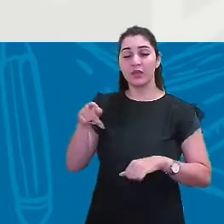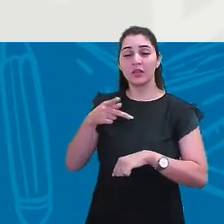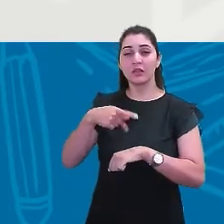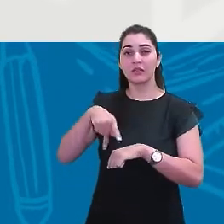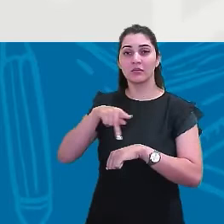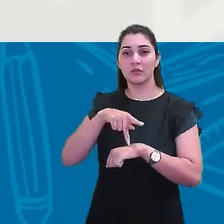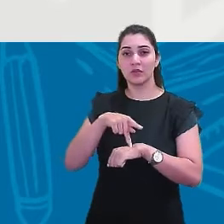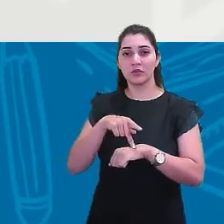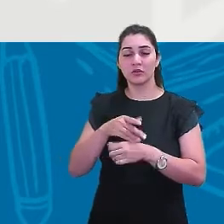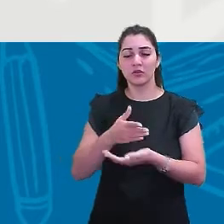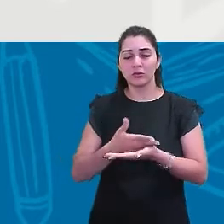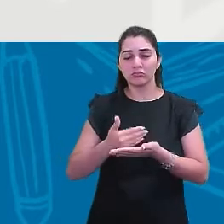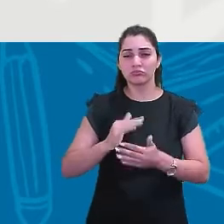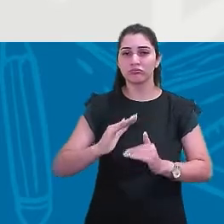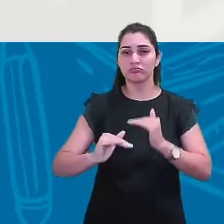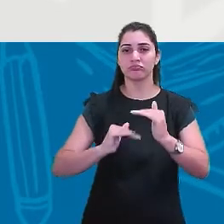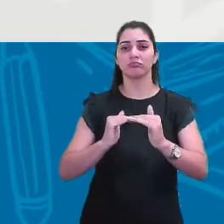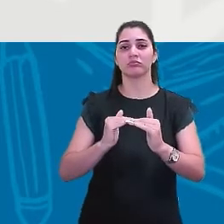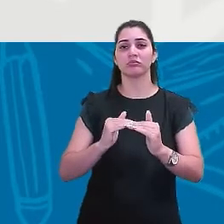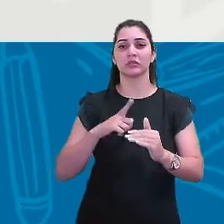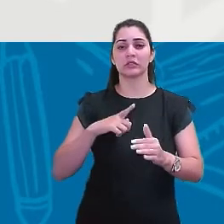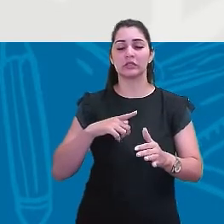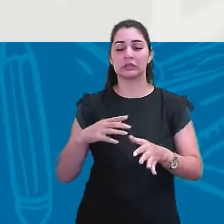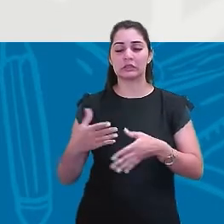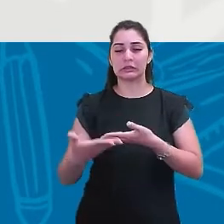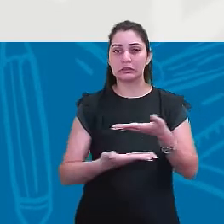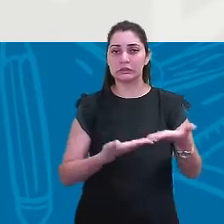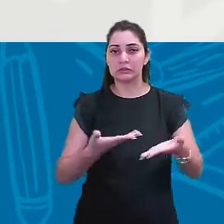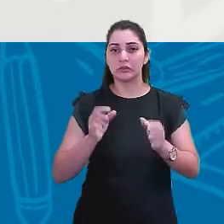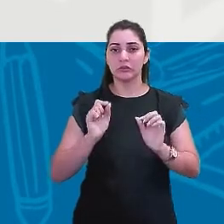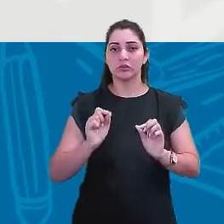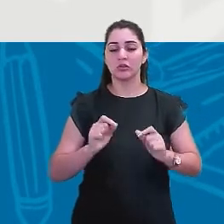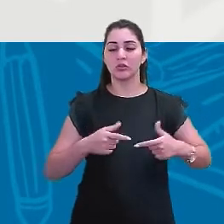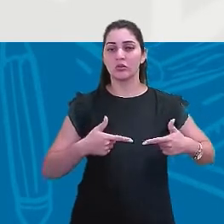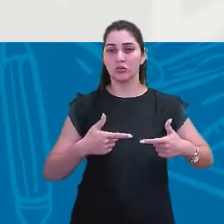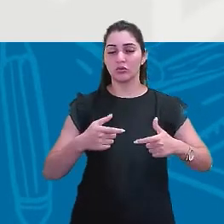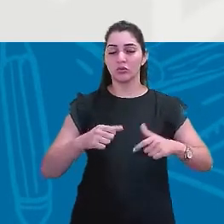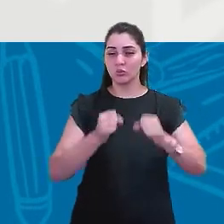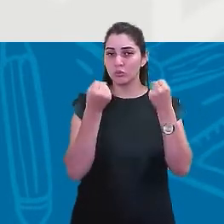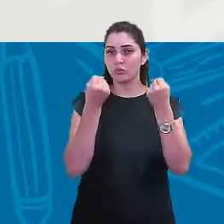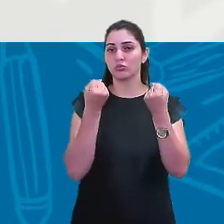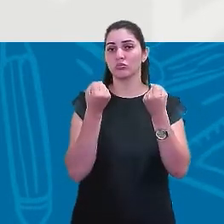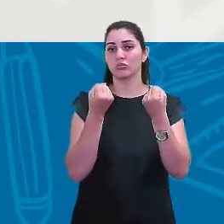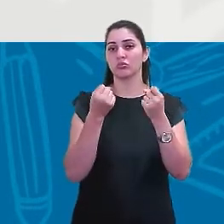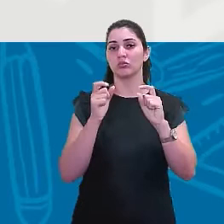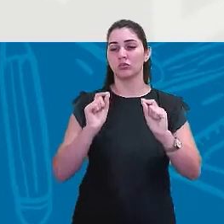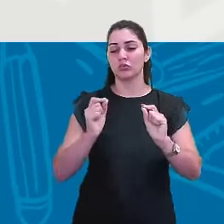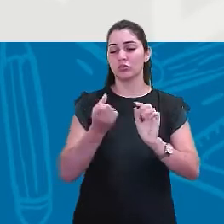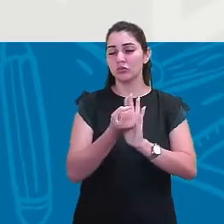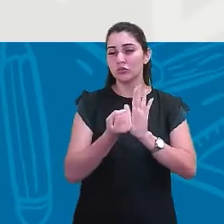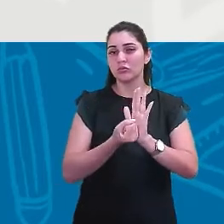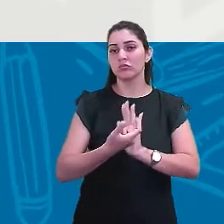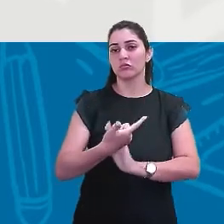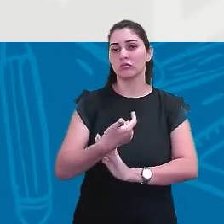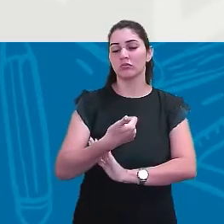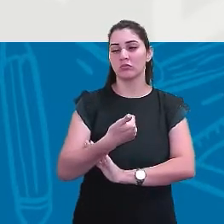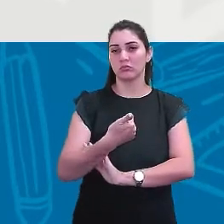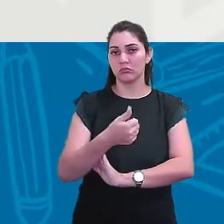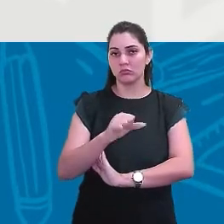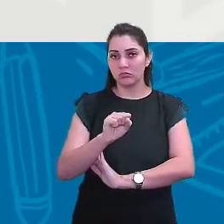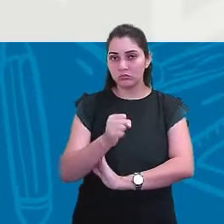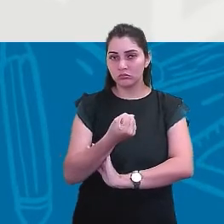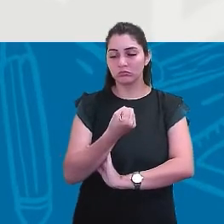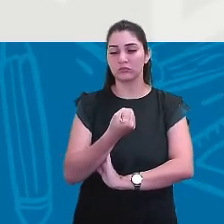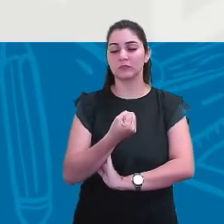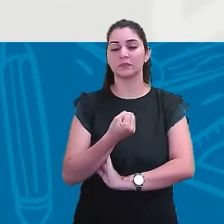países que primeiro se desenvolveram, eles fazem parte da Revolução Clássica, lá do mil... a partir do século XVIII, eles